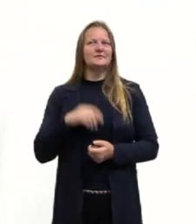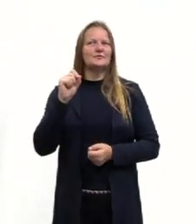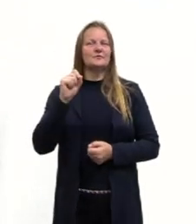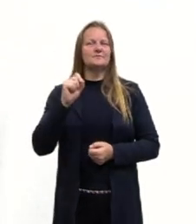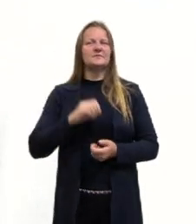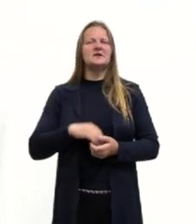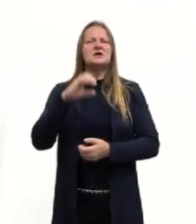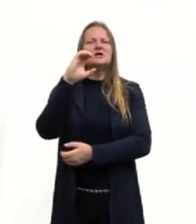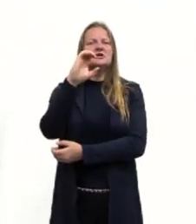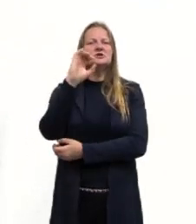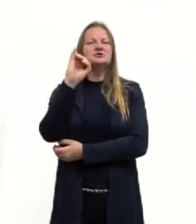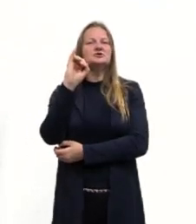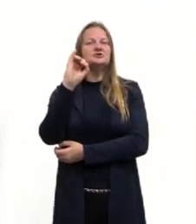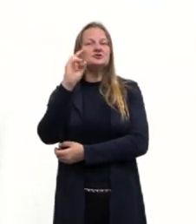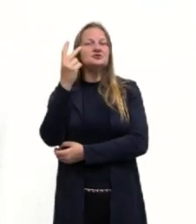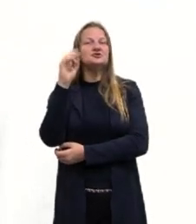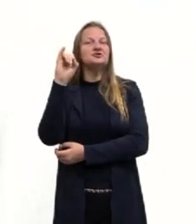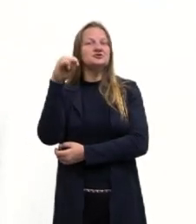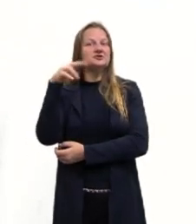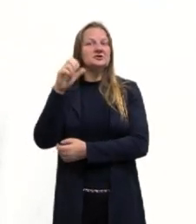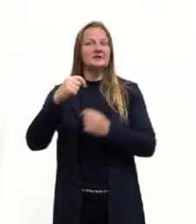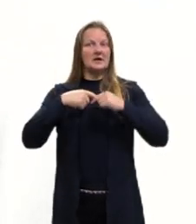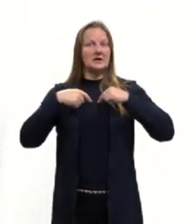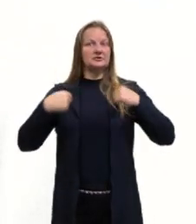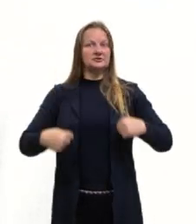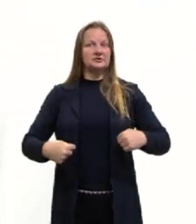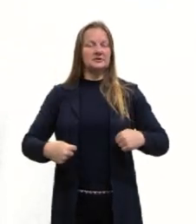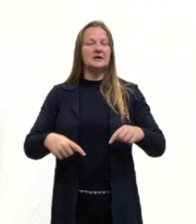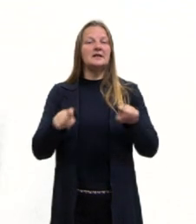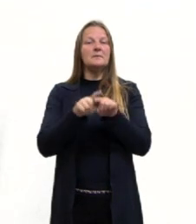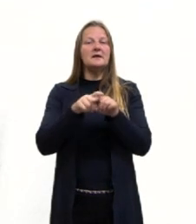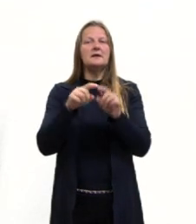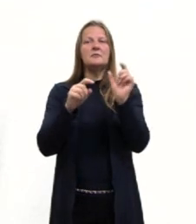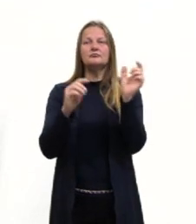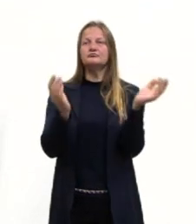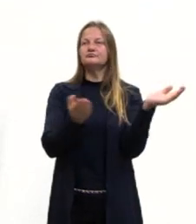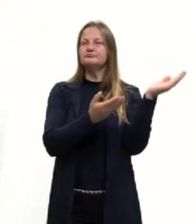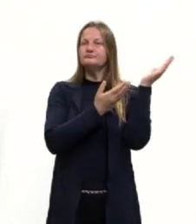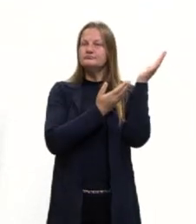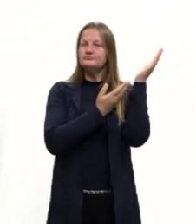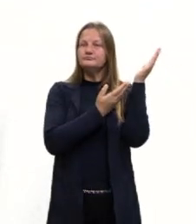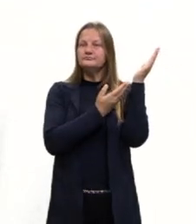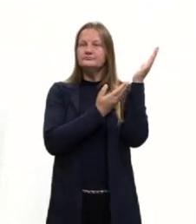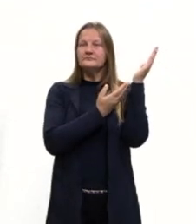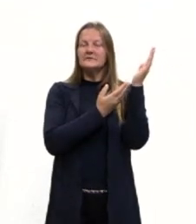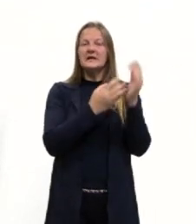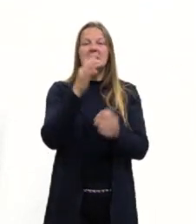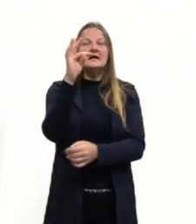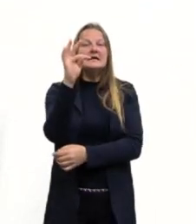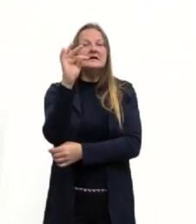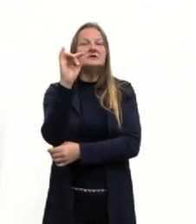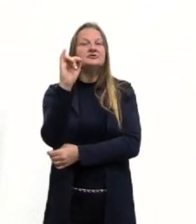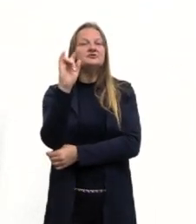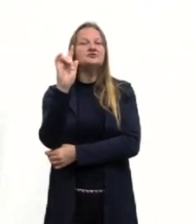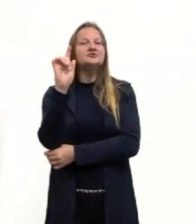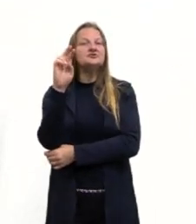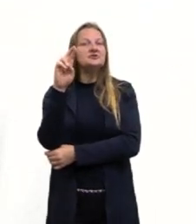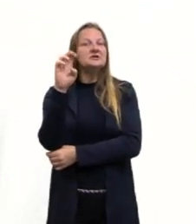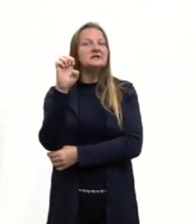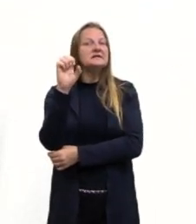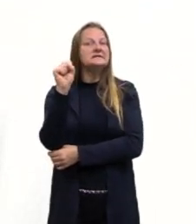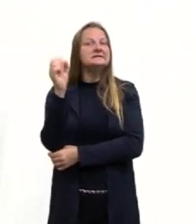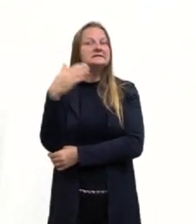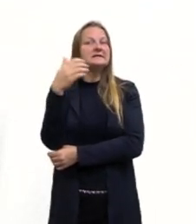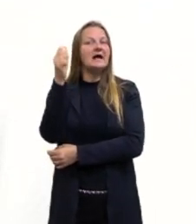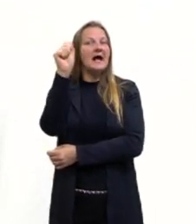China e tigres asiáticos, né? Se tem um país que deve cair alguma coisinha, é a China, tá, gurizada?